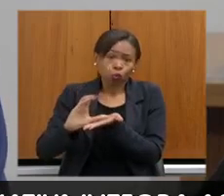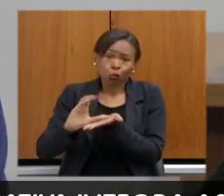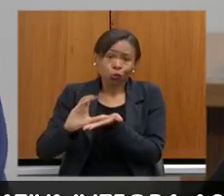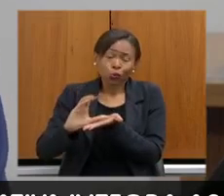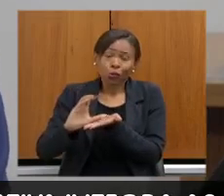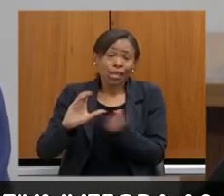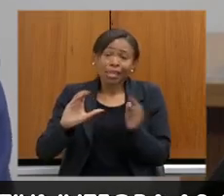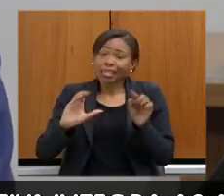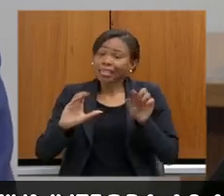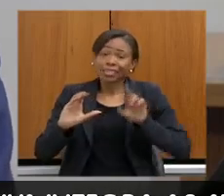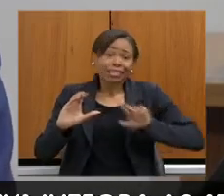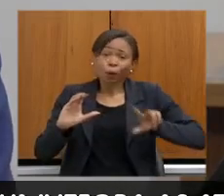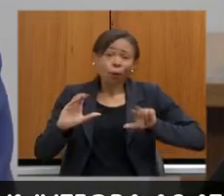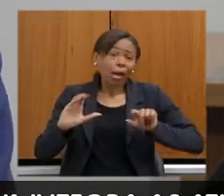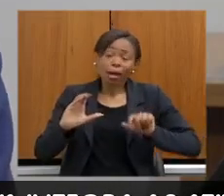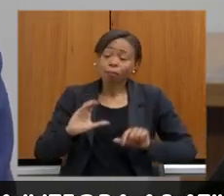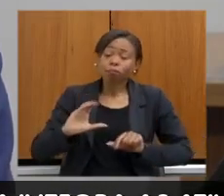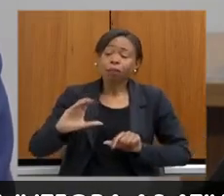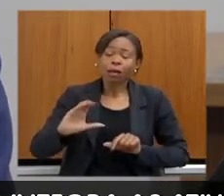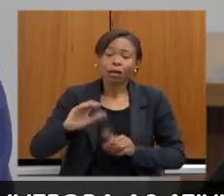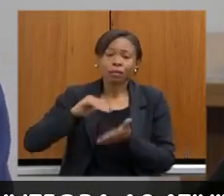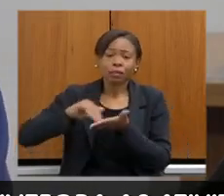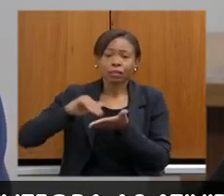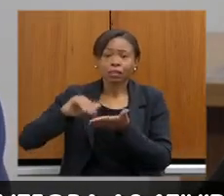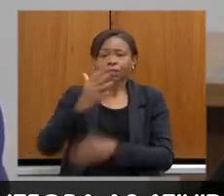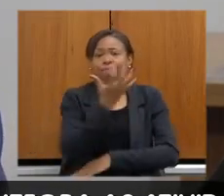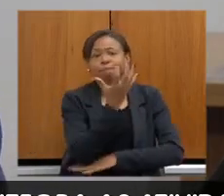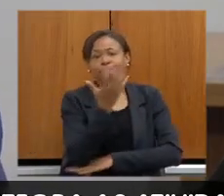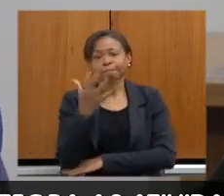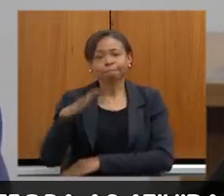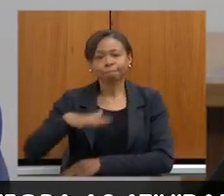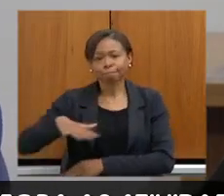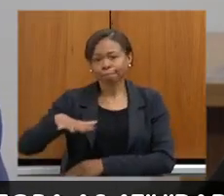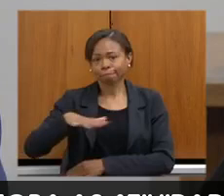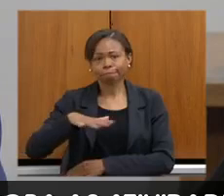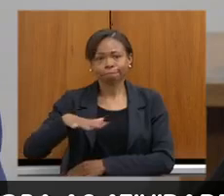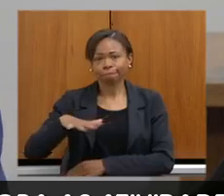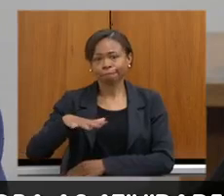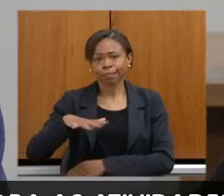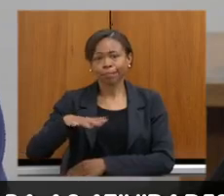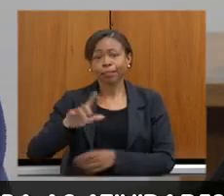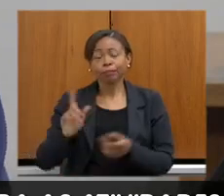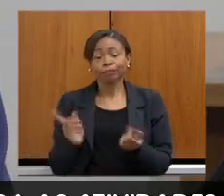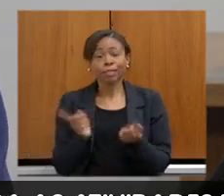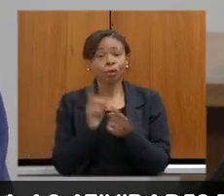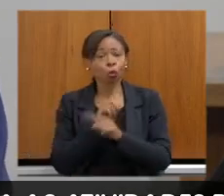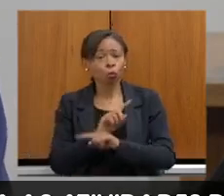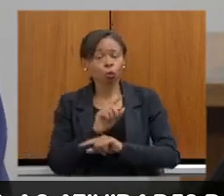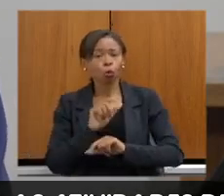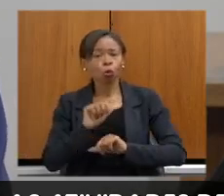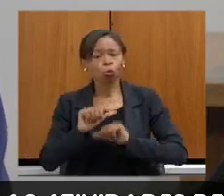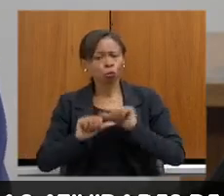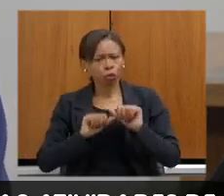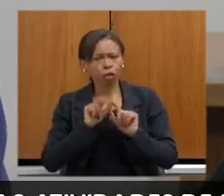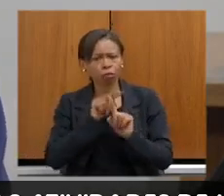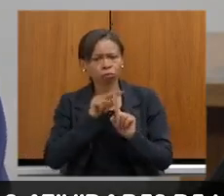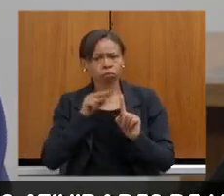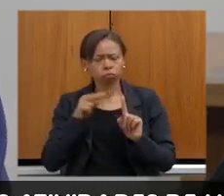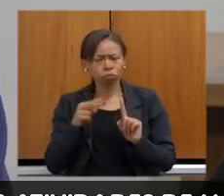Meio Ambiente. Então, essa mudança de percepção e de